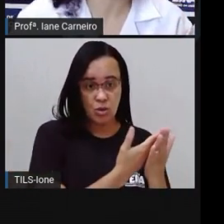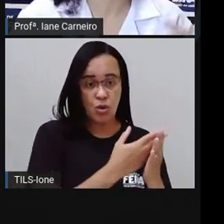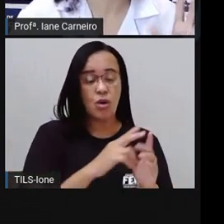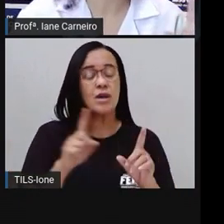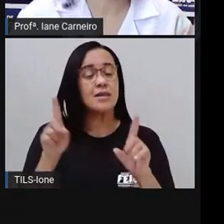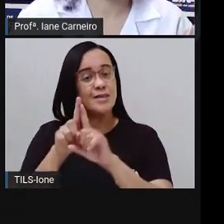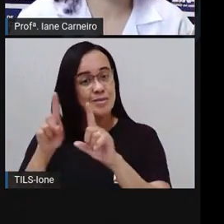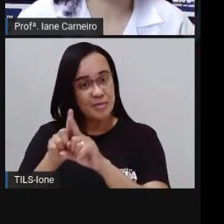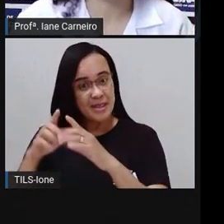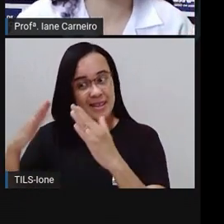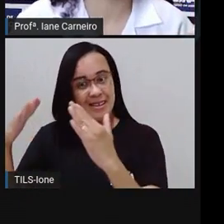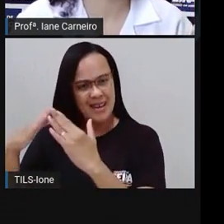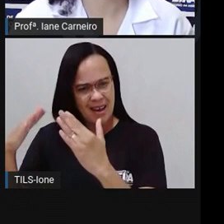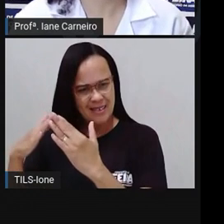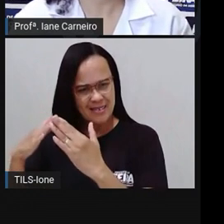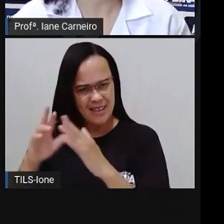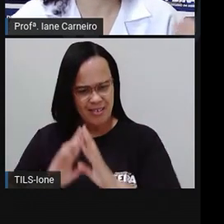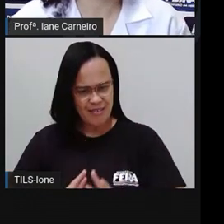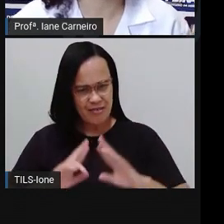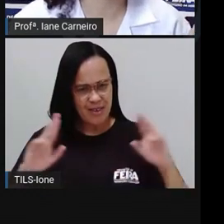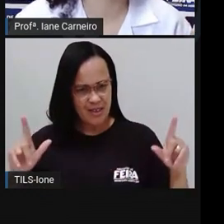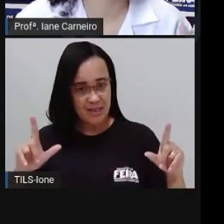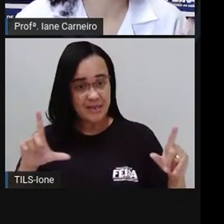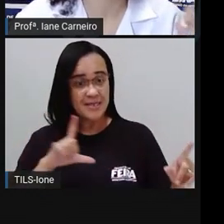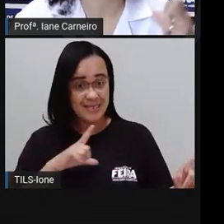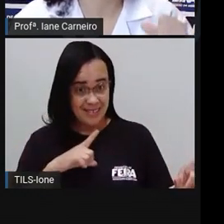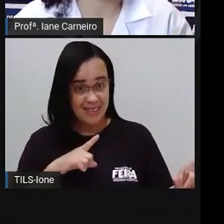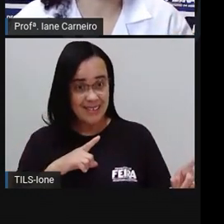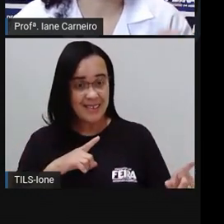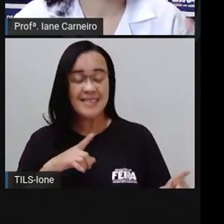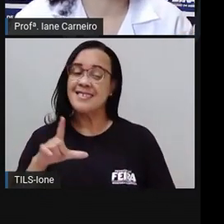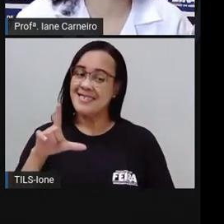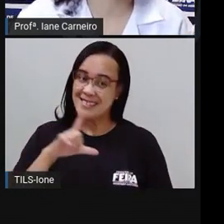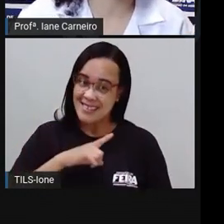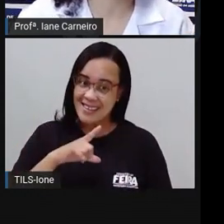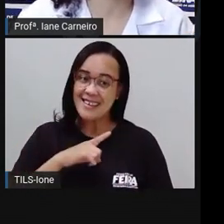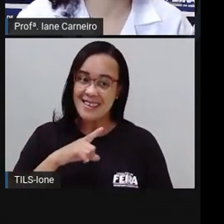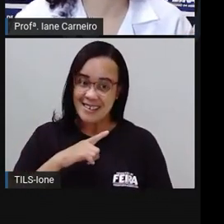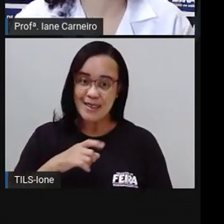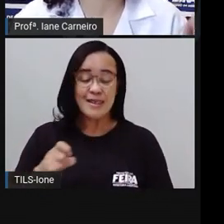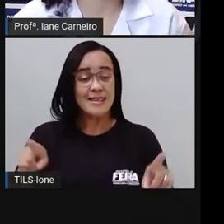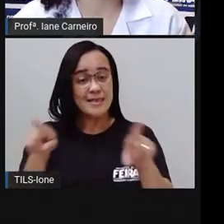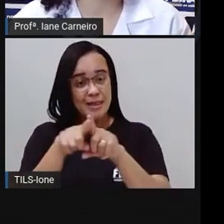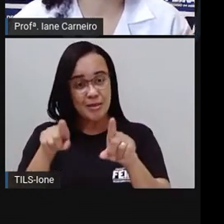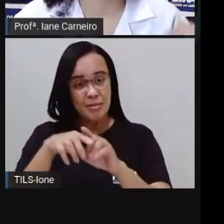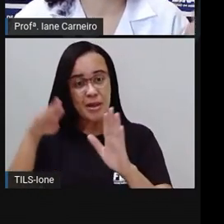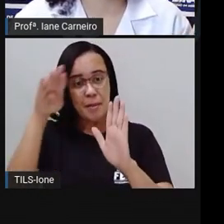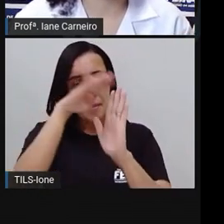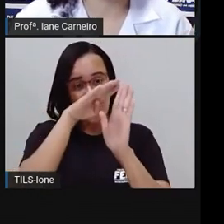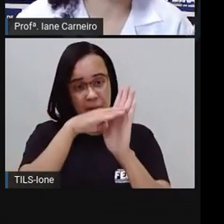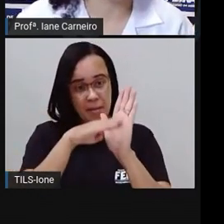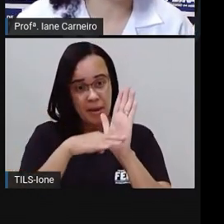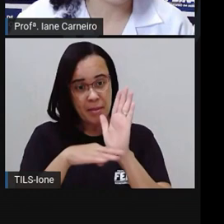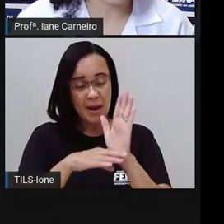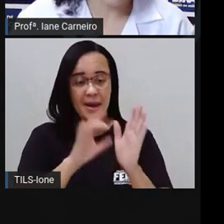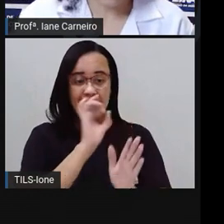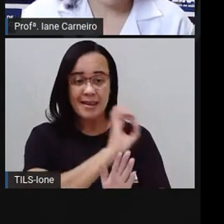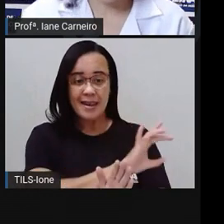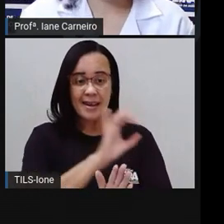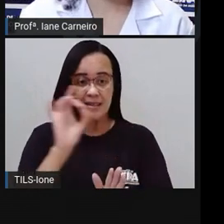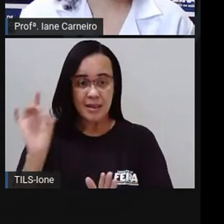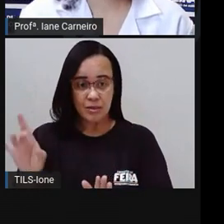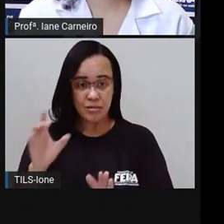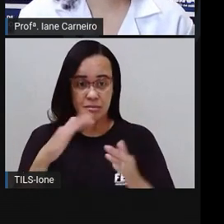diferentes, não são a mesma coisa. E nós vamos também listar as características desses ambientes, tá joia?